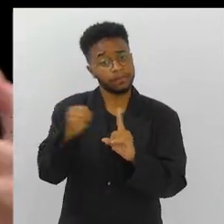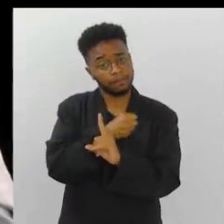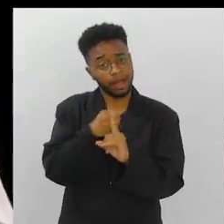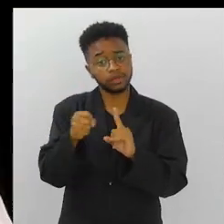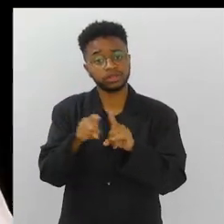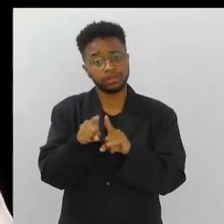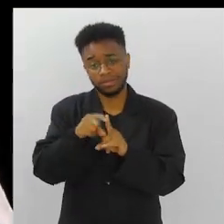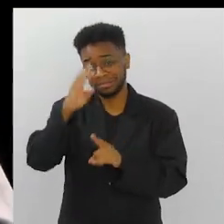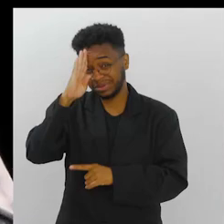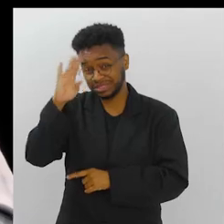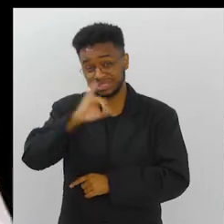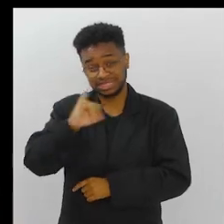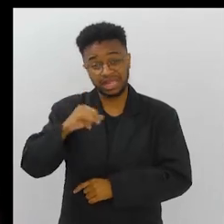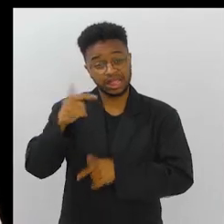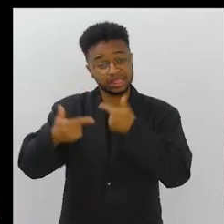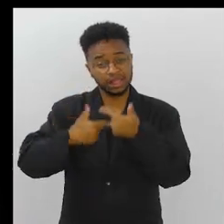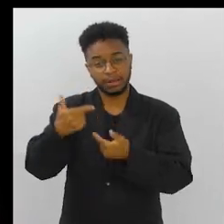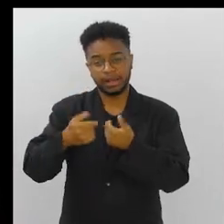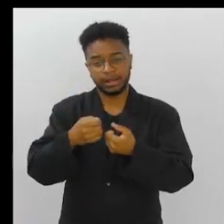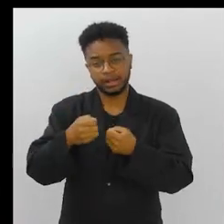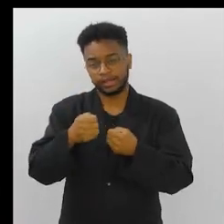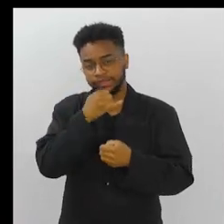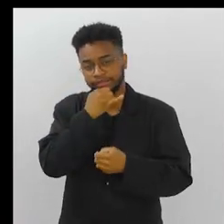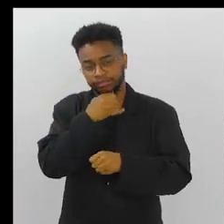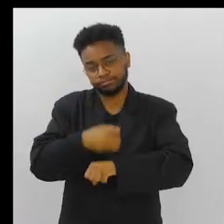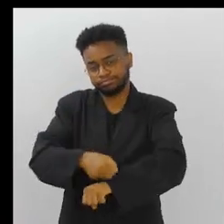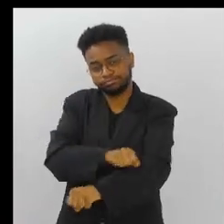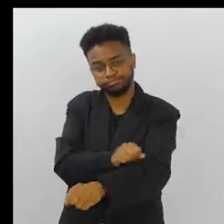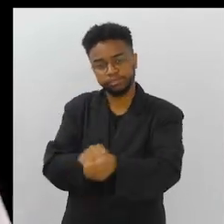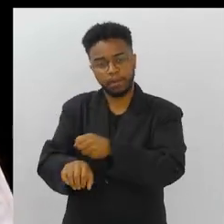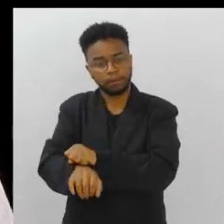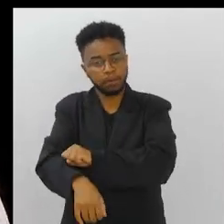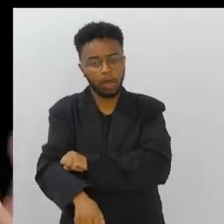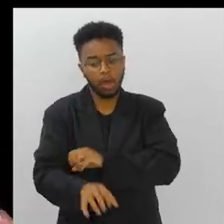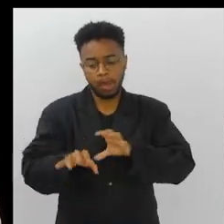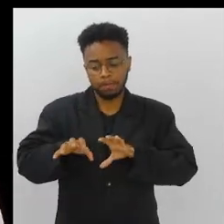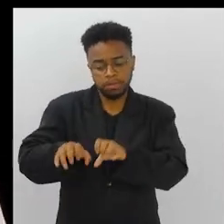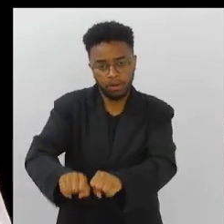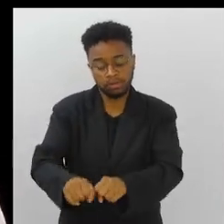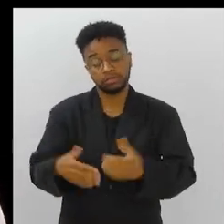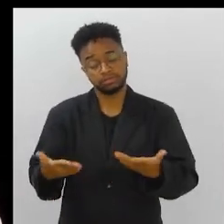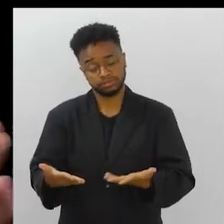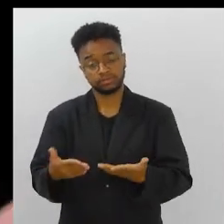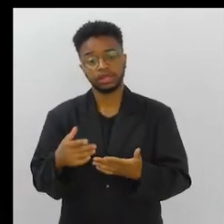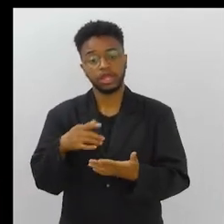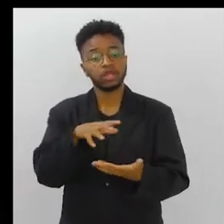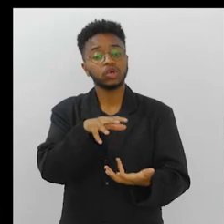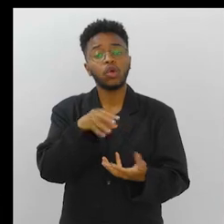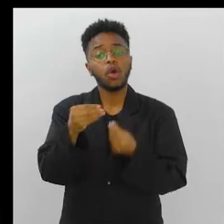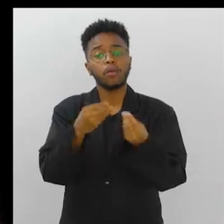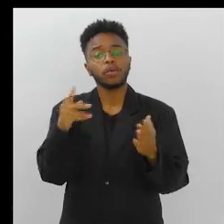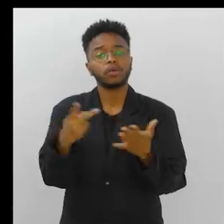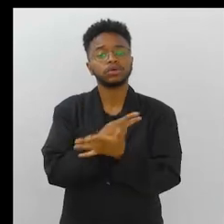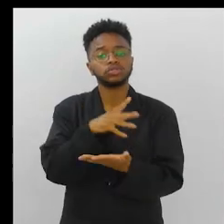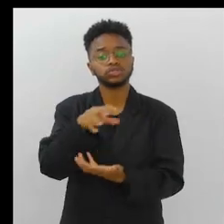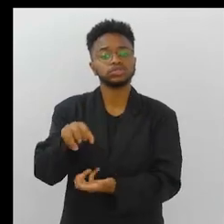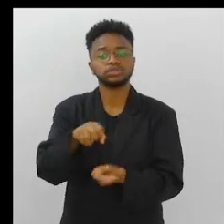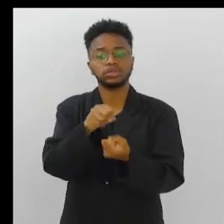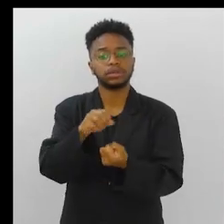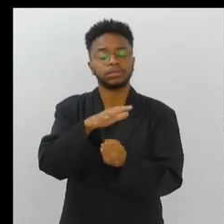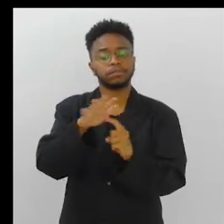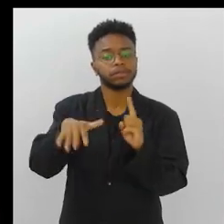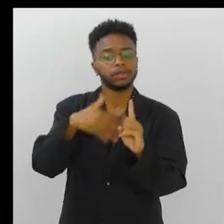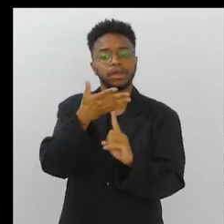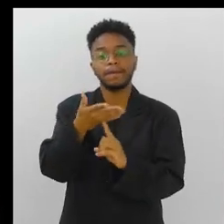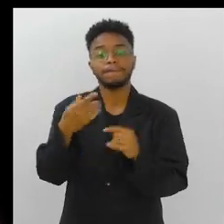sobretudo nos trabalhos braçais, seria monstruoso. Então, existem... Para que a sustentabilidade ambiental aconteça,